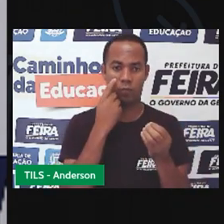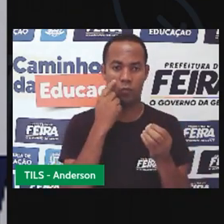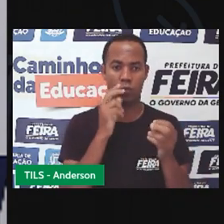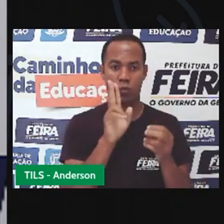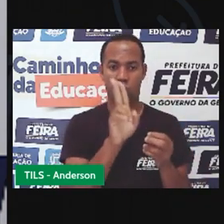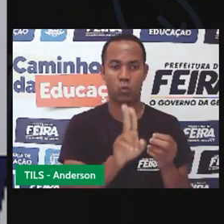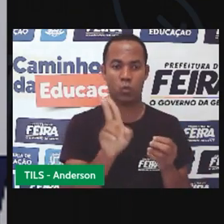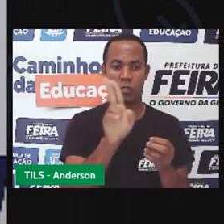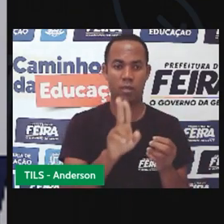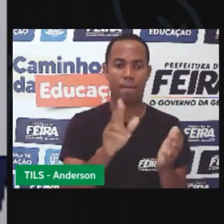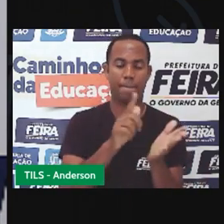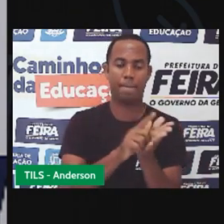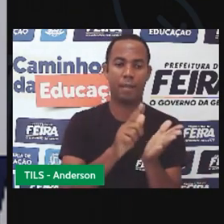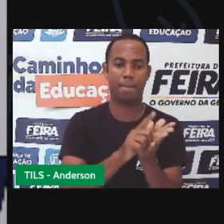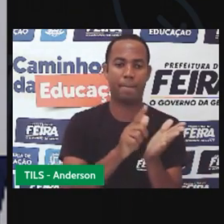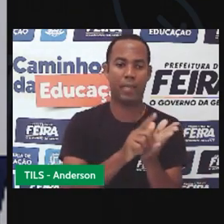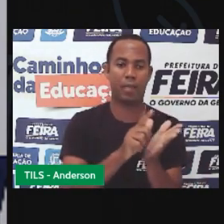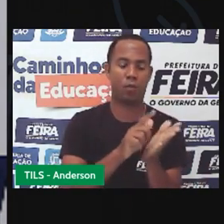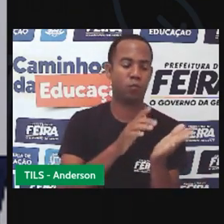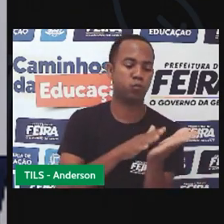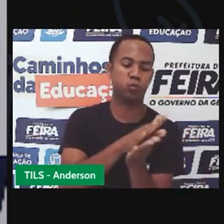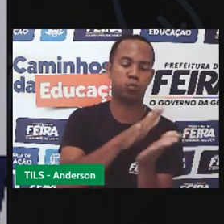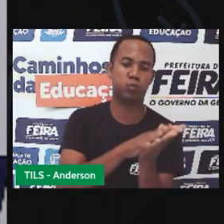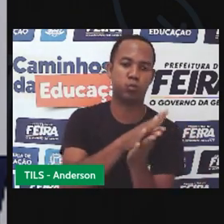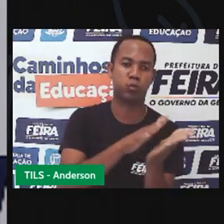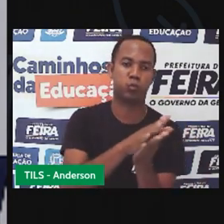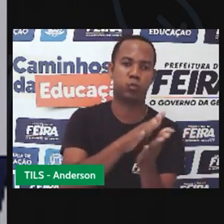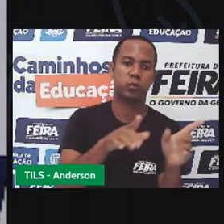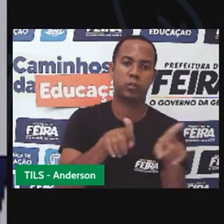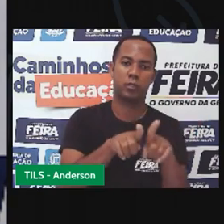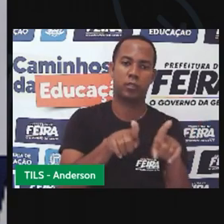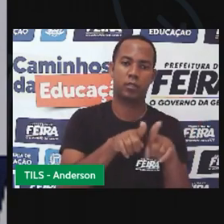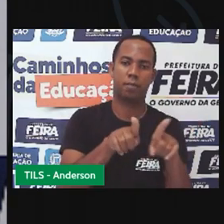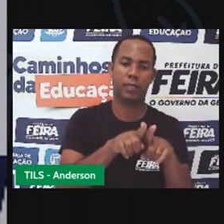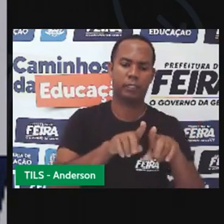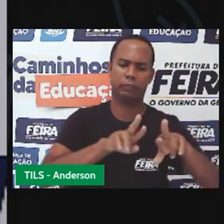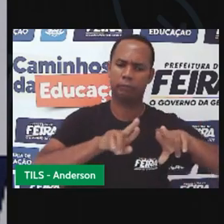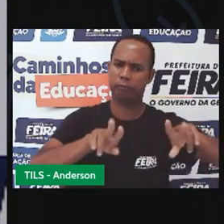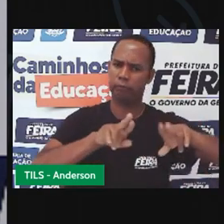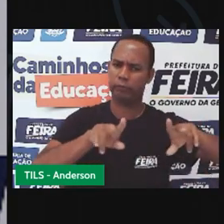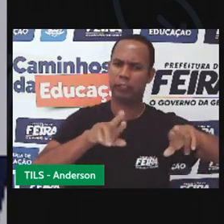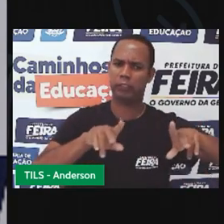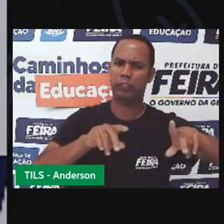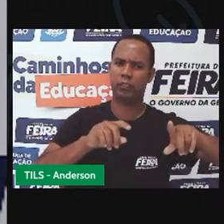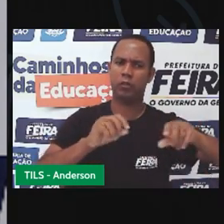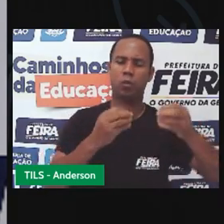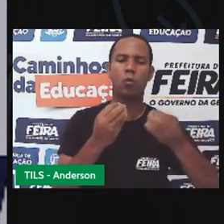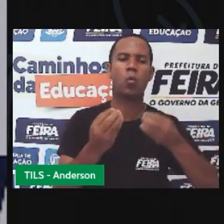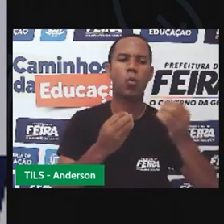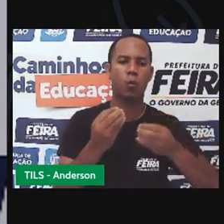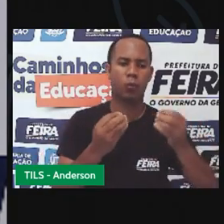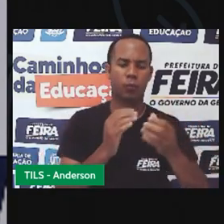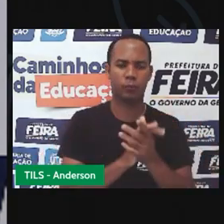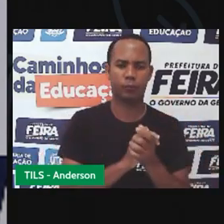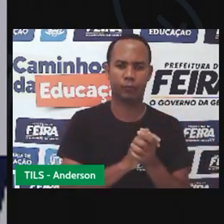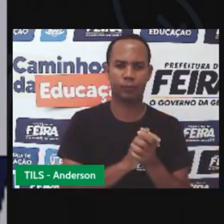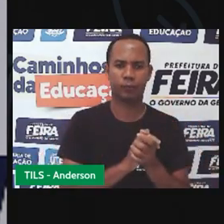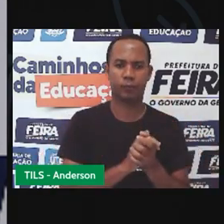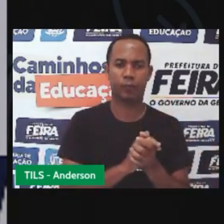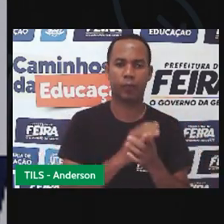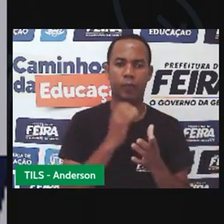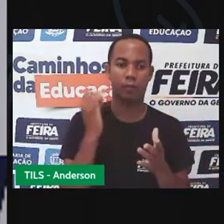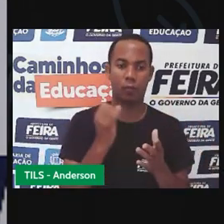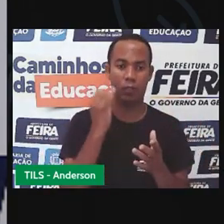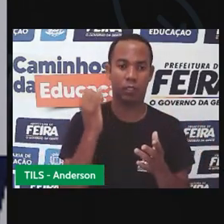usam também o papel de imprensa. Que ele já é misto. Ele é papel reciclado. Então,